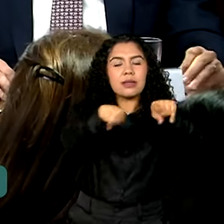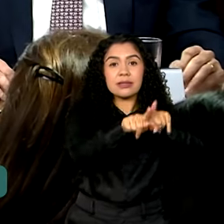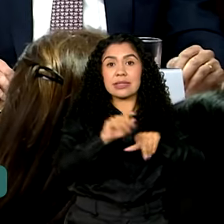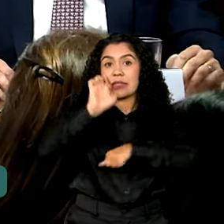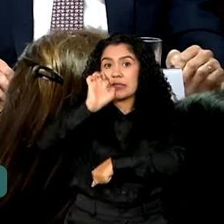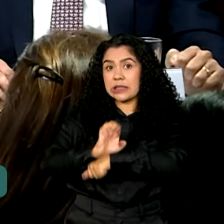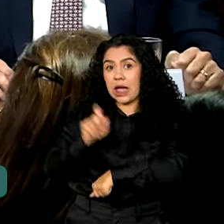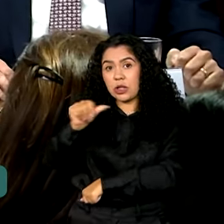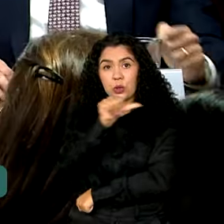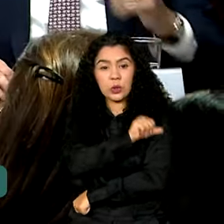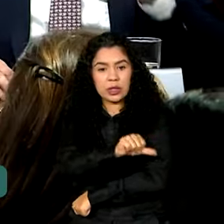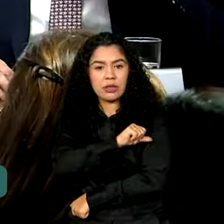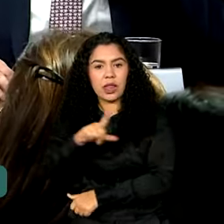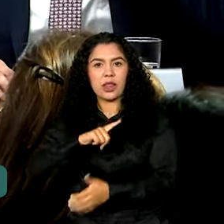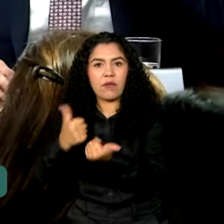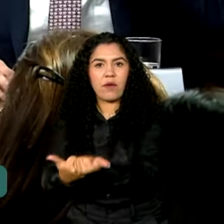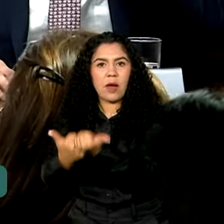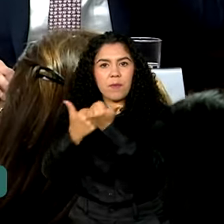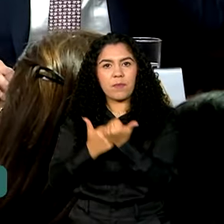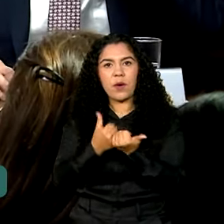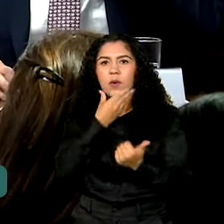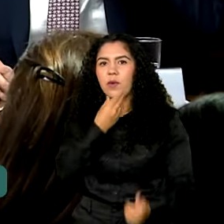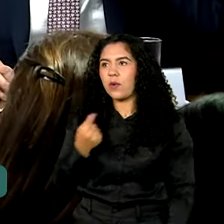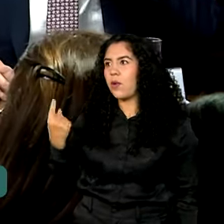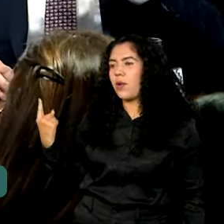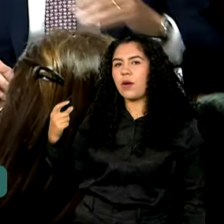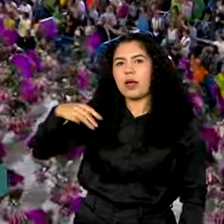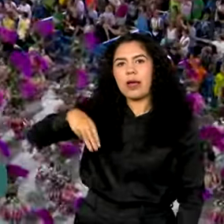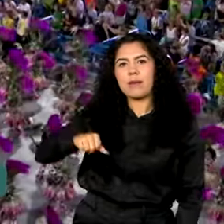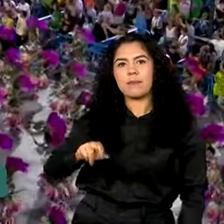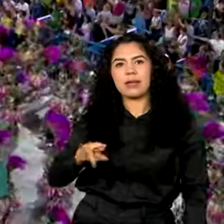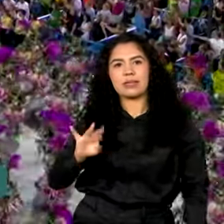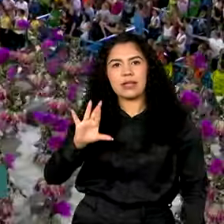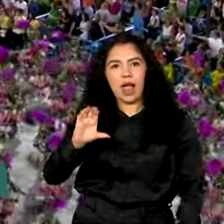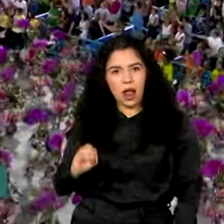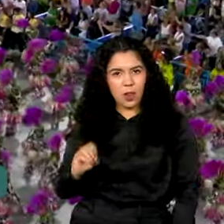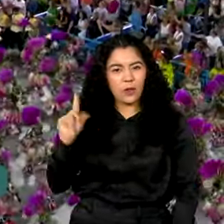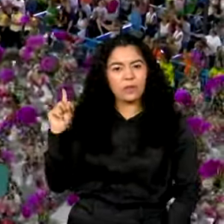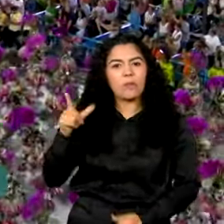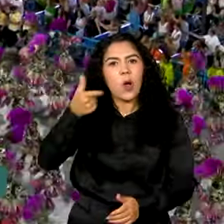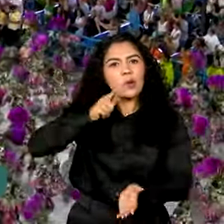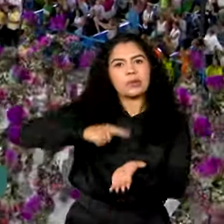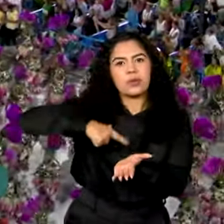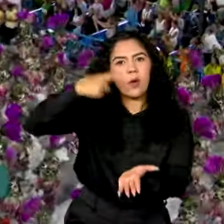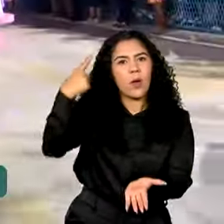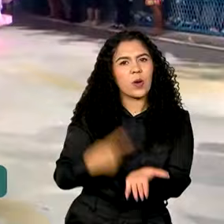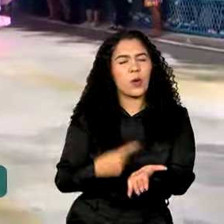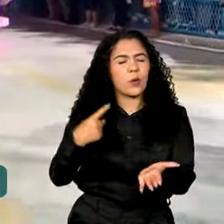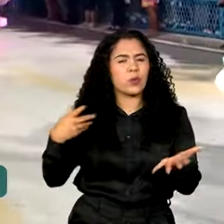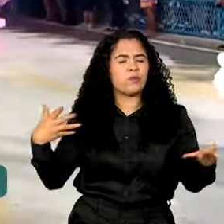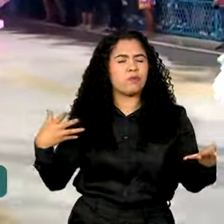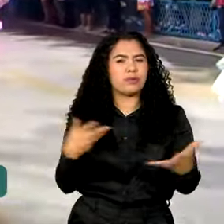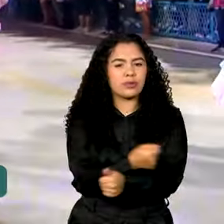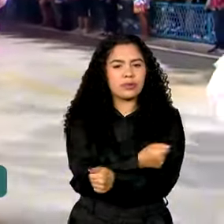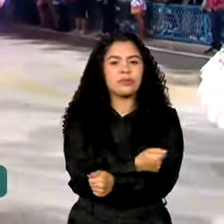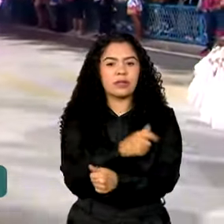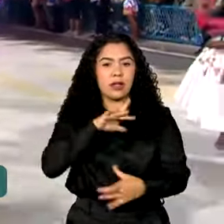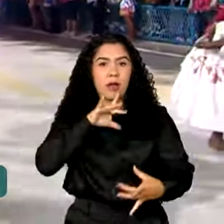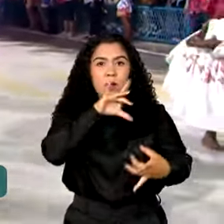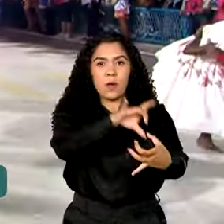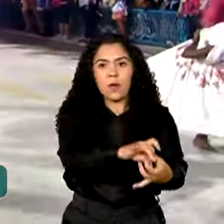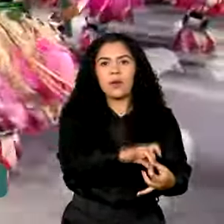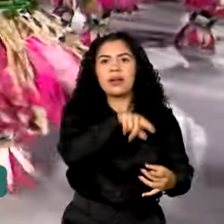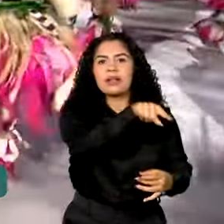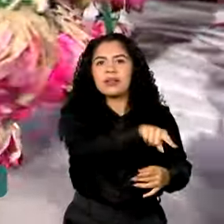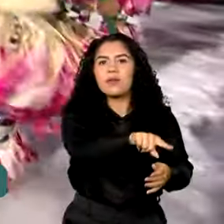ela contou com o apoio de Marcelo Freixo, presidente da Embratur, para fechar um acordo inédito com a Liga das Escolas